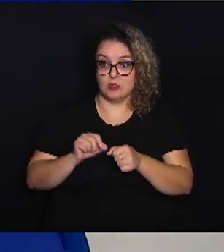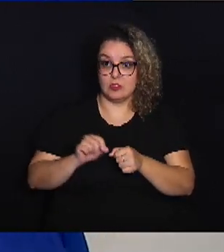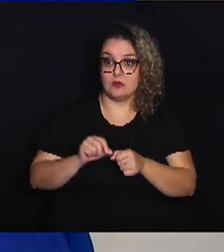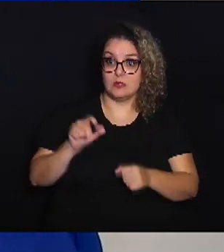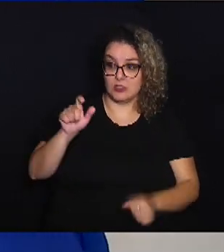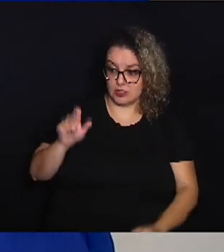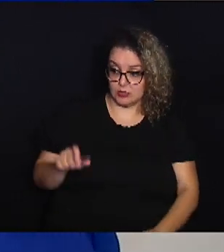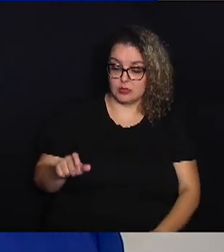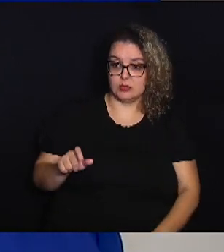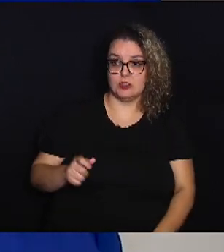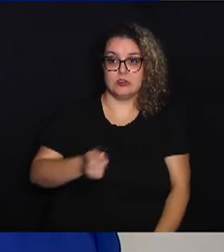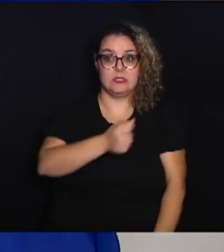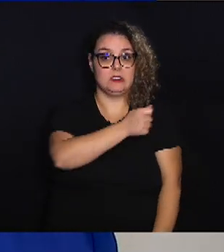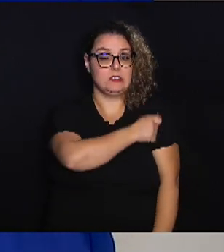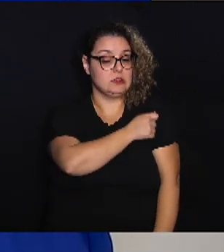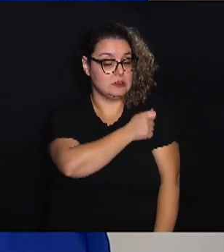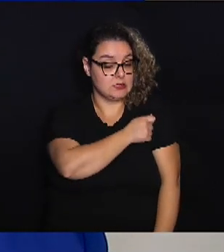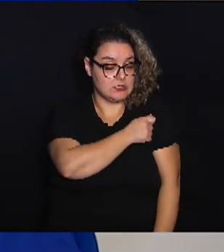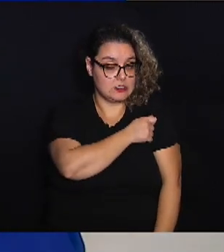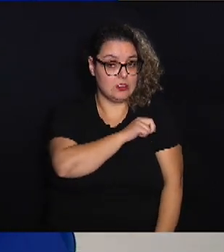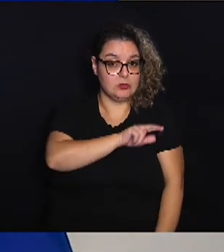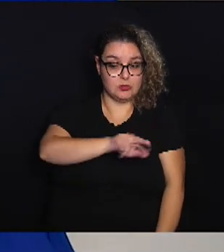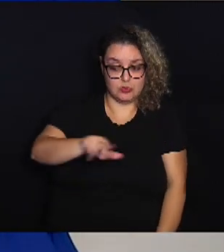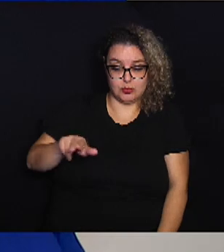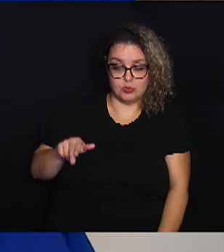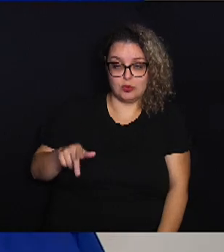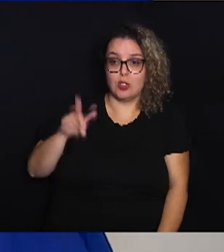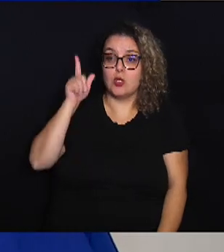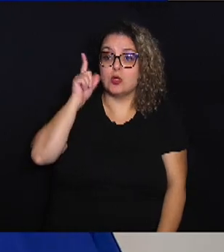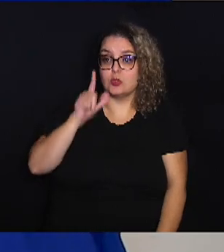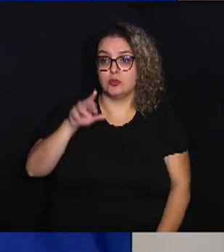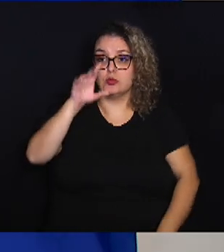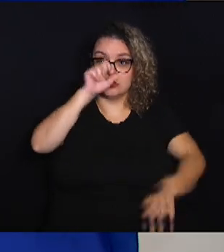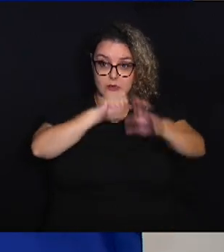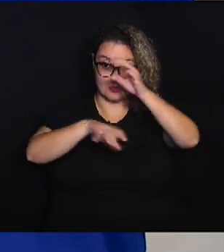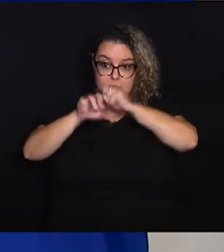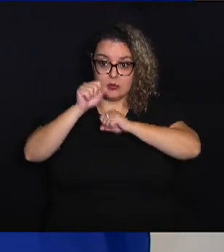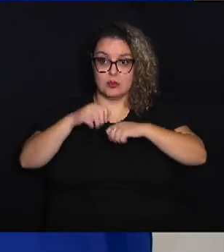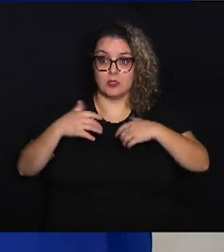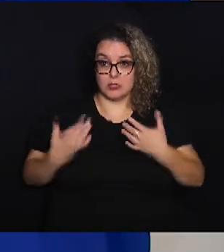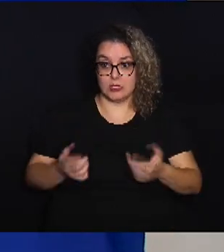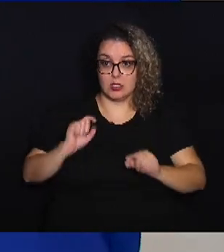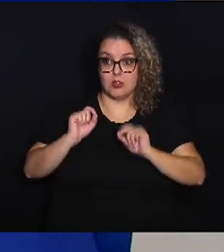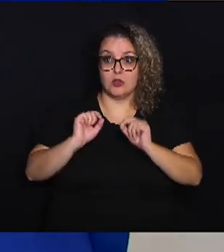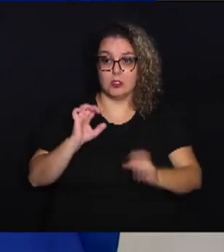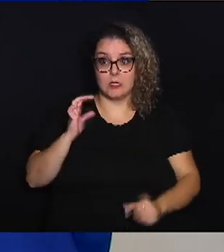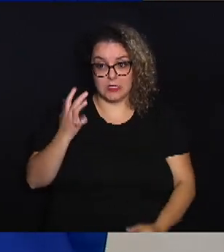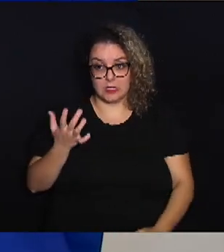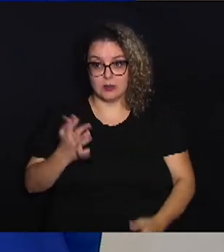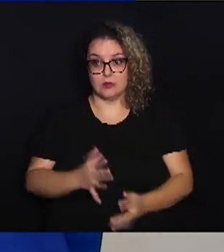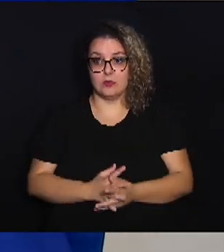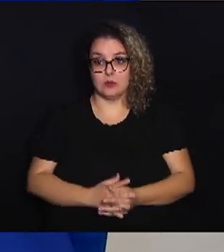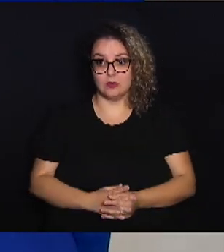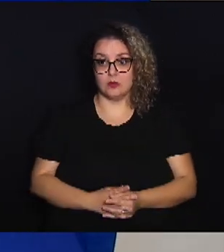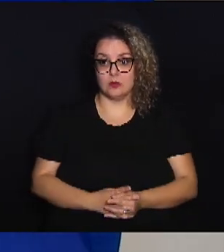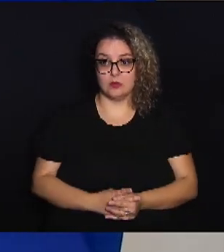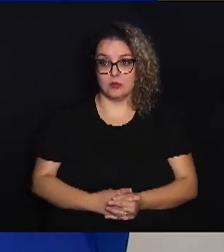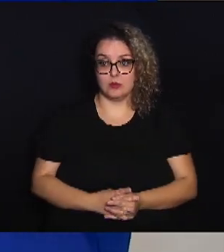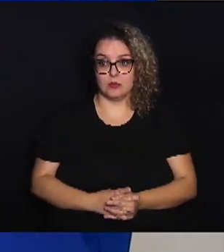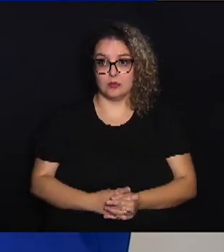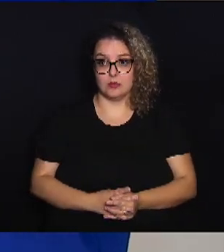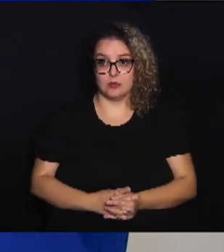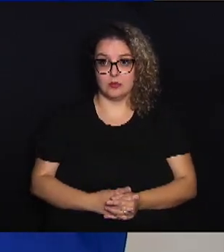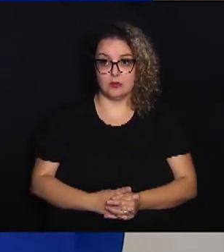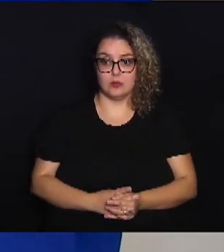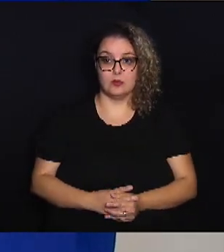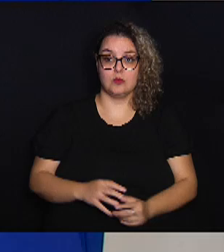esses educandos consigam aprender. Então, o que acontece? Os